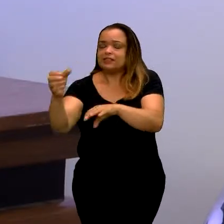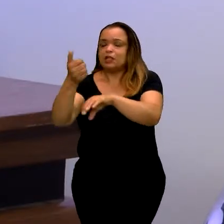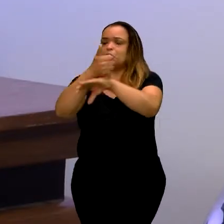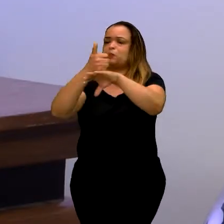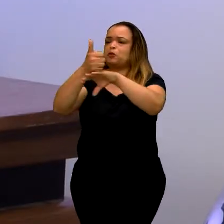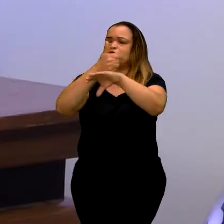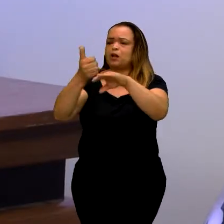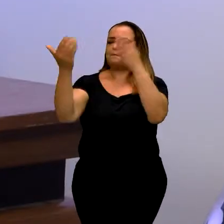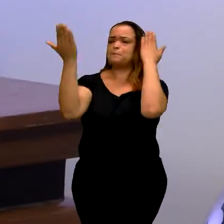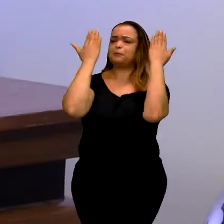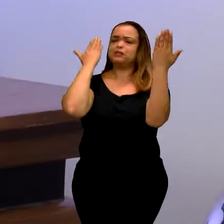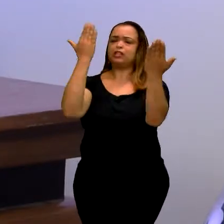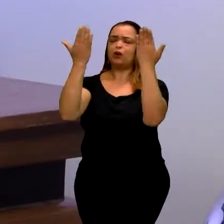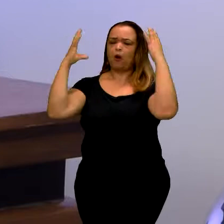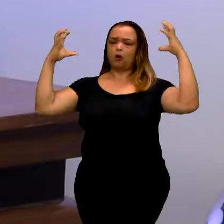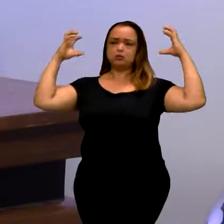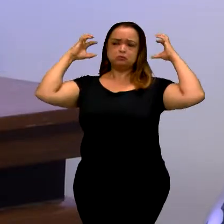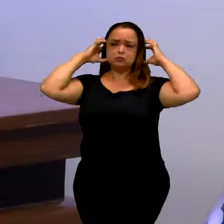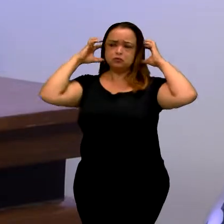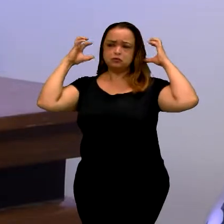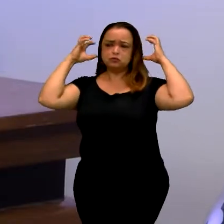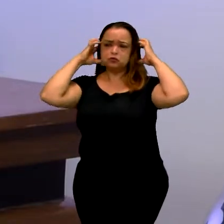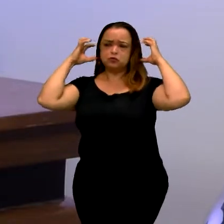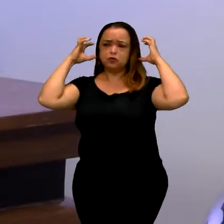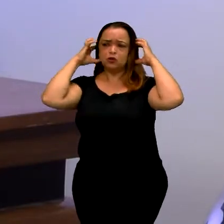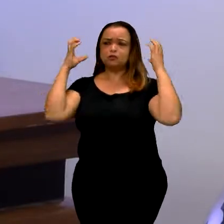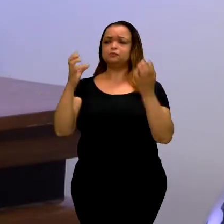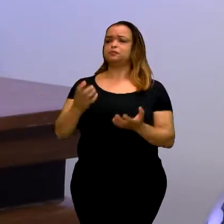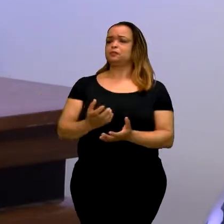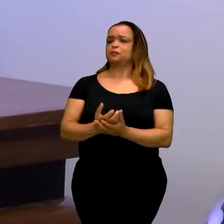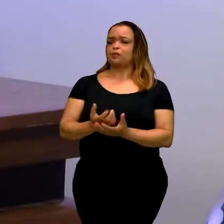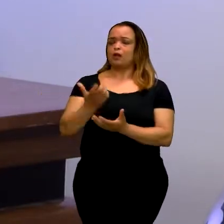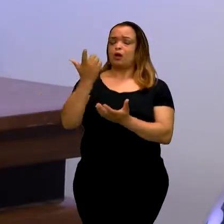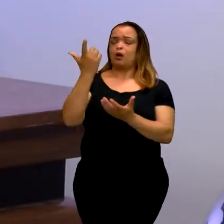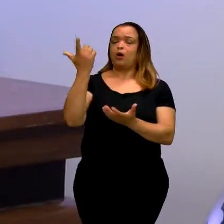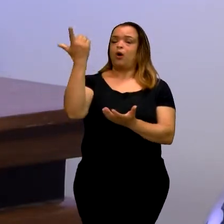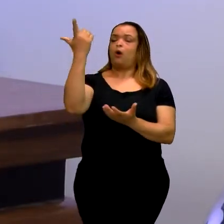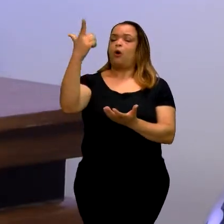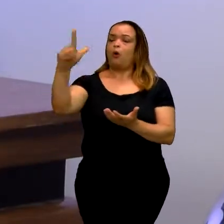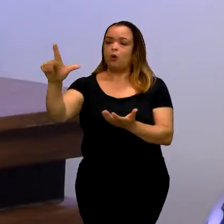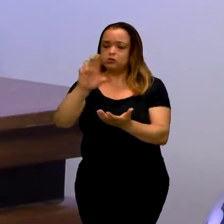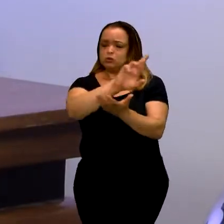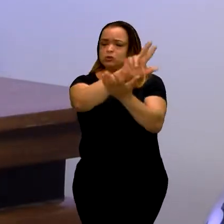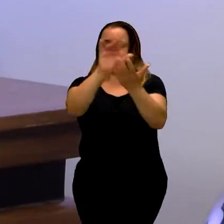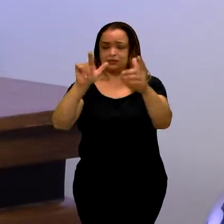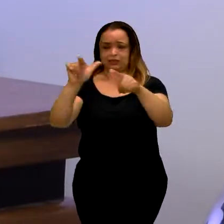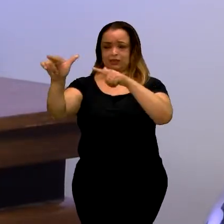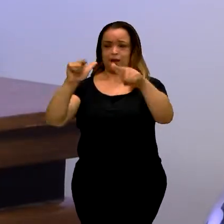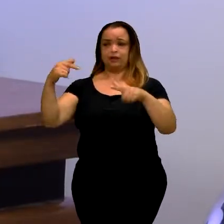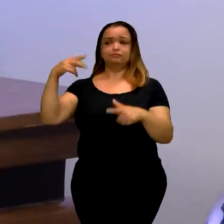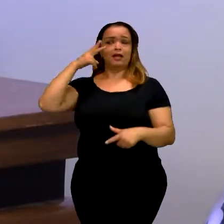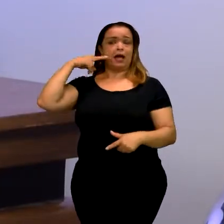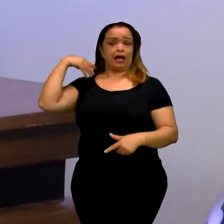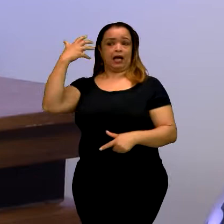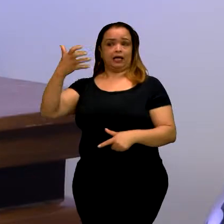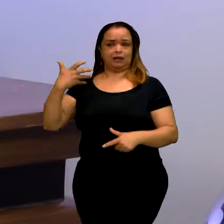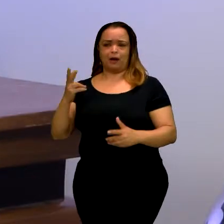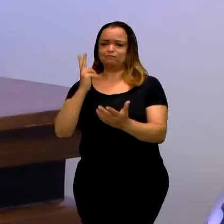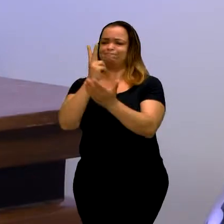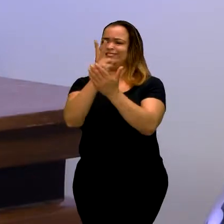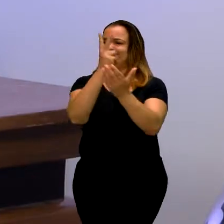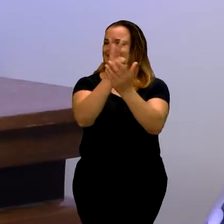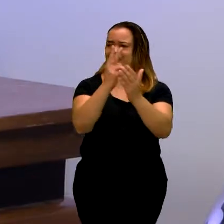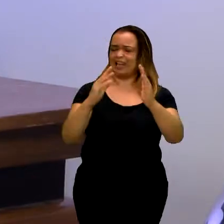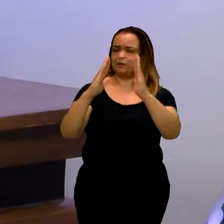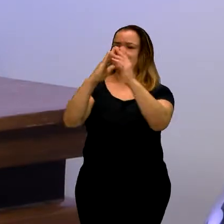psicólogos, fonodiólogos, de outras áreas ali. E Ana Paula, que sempre foi da Igreja